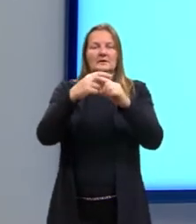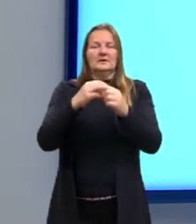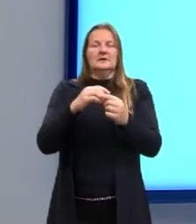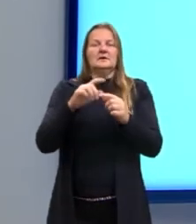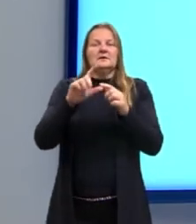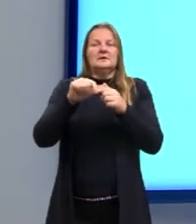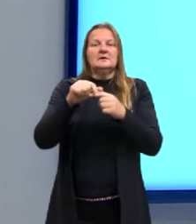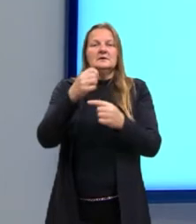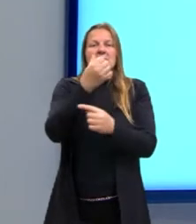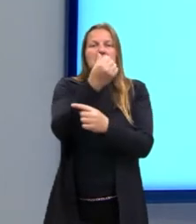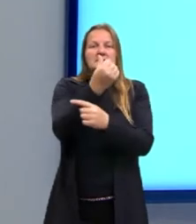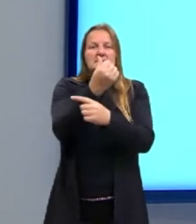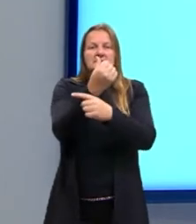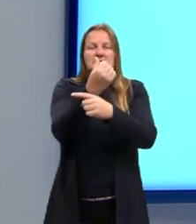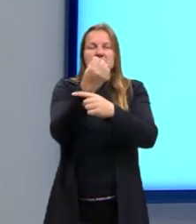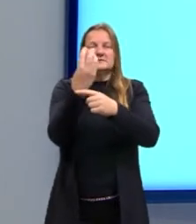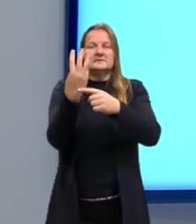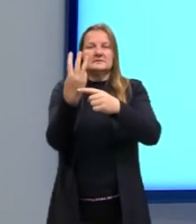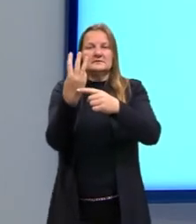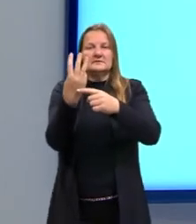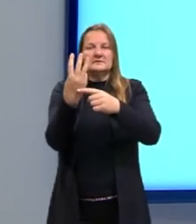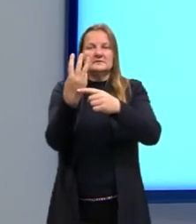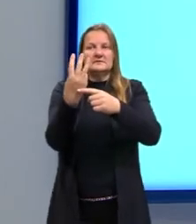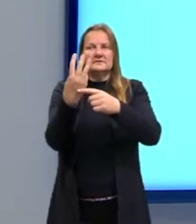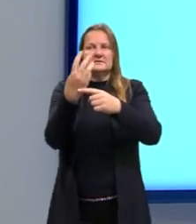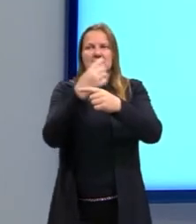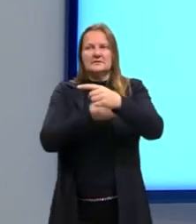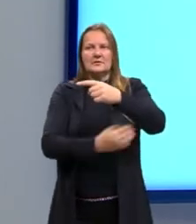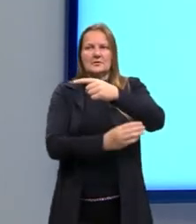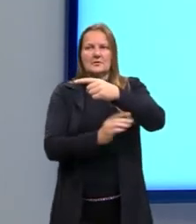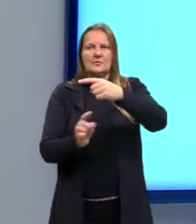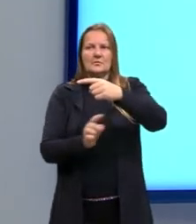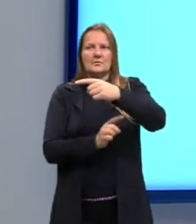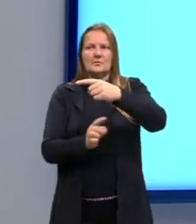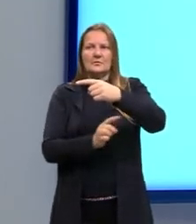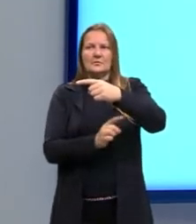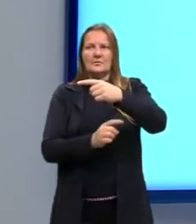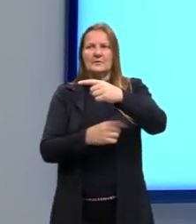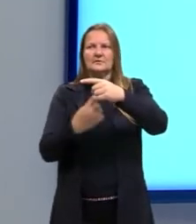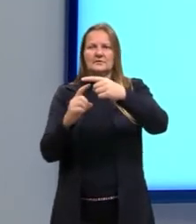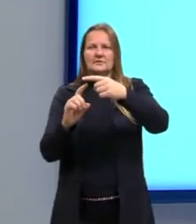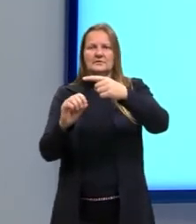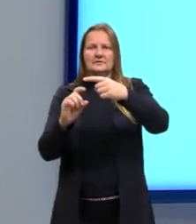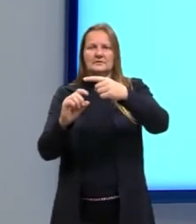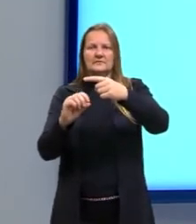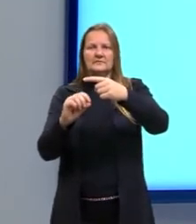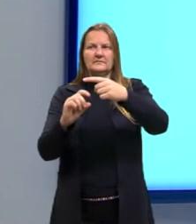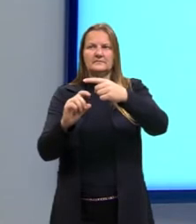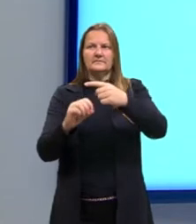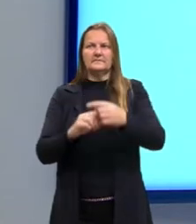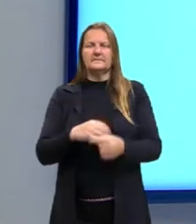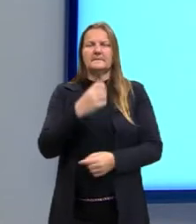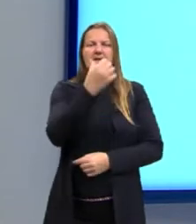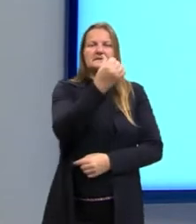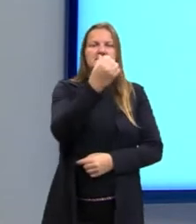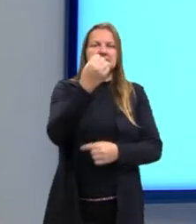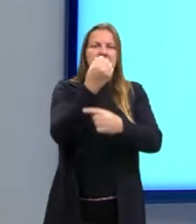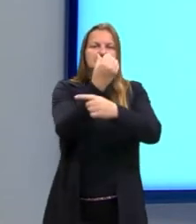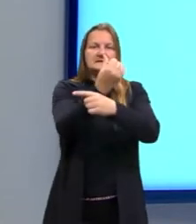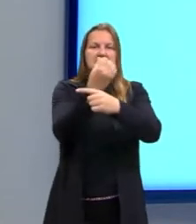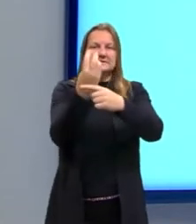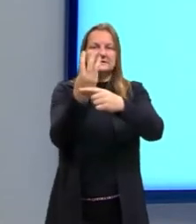teríamos 63, e somando os pesos, nós teríamos 10. Então, 63